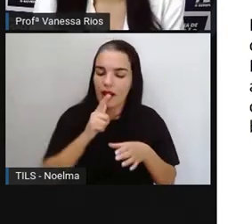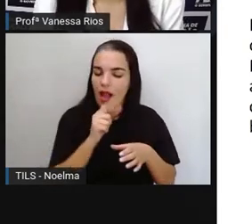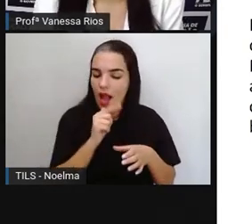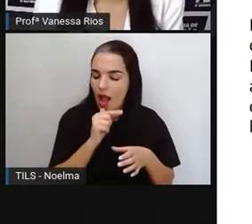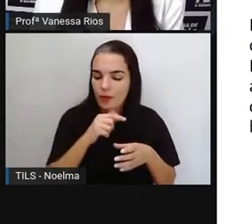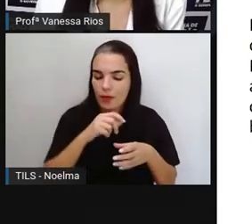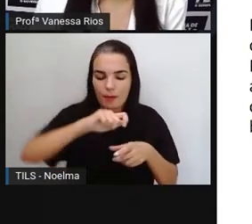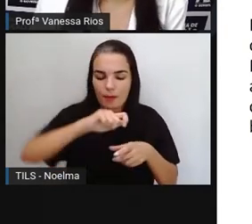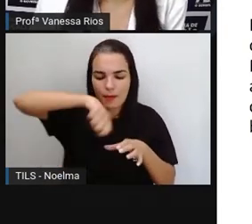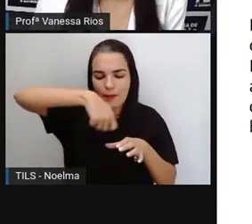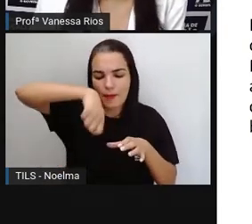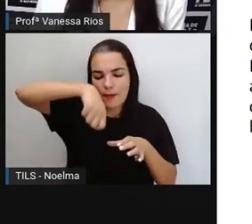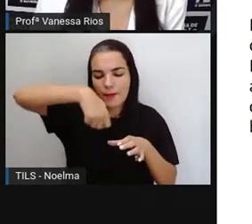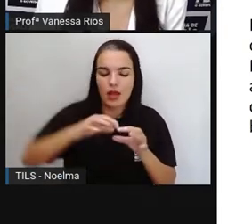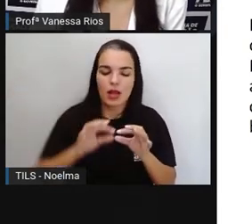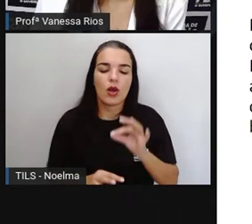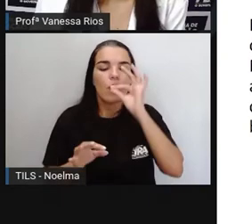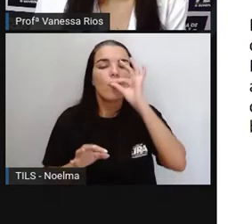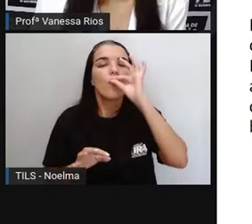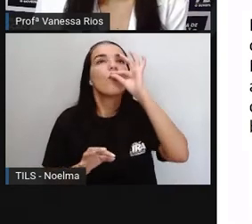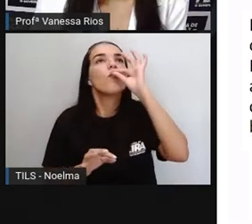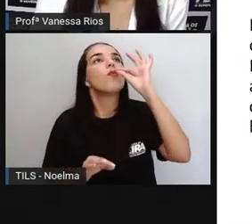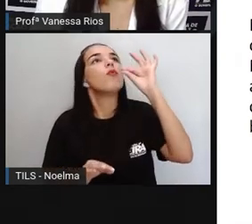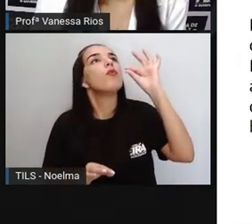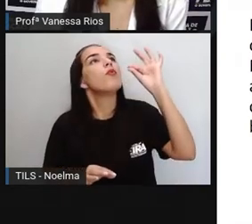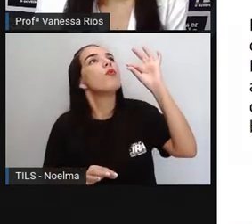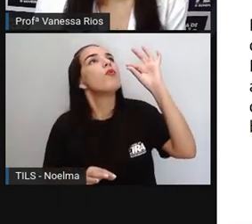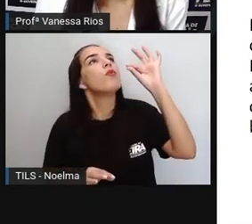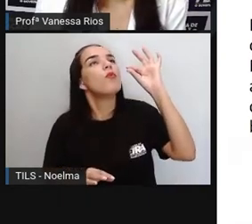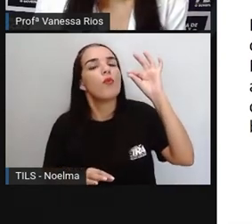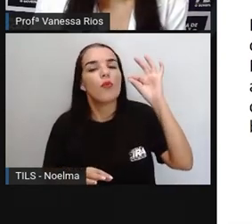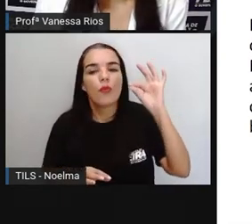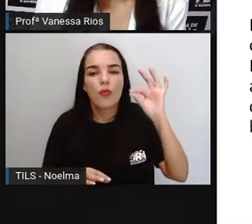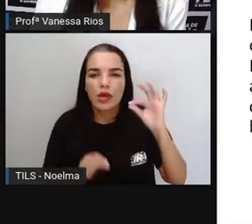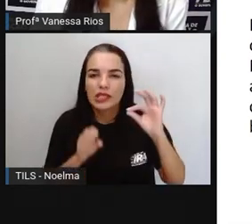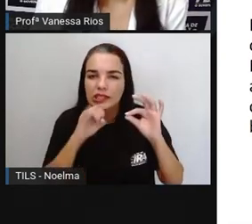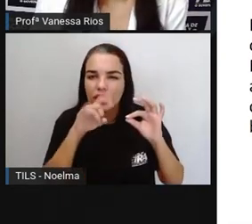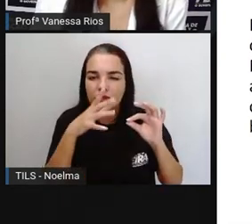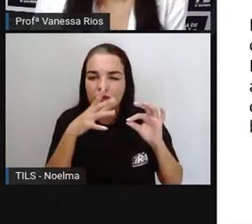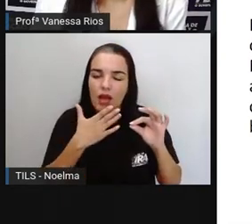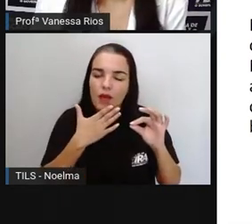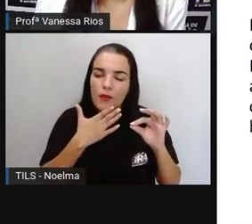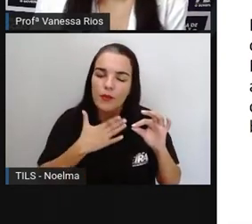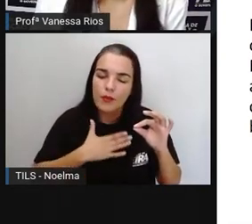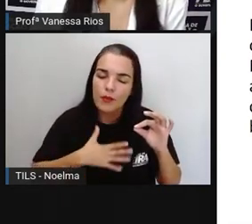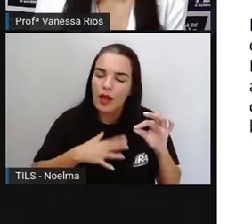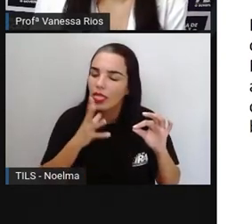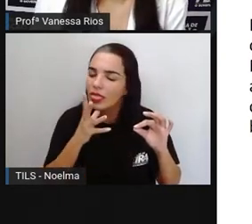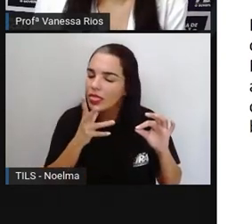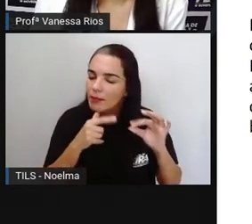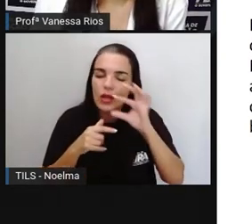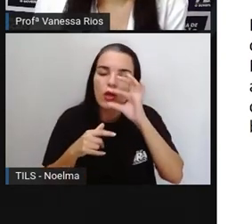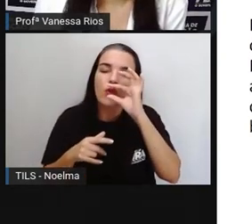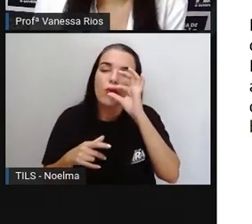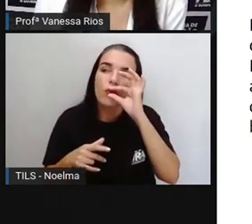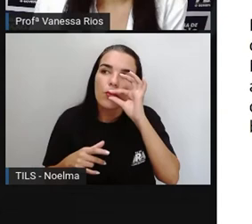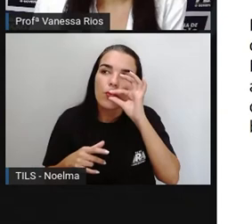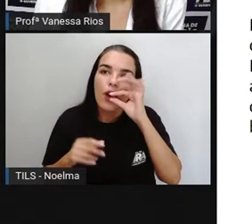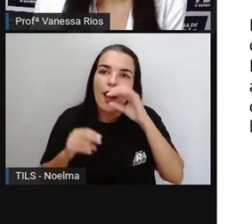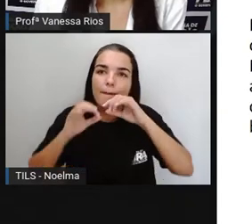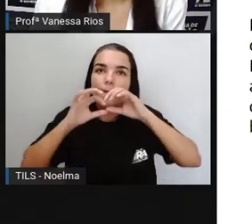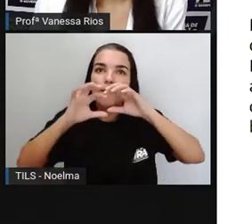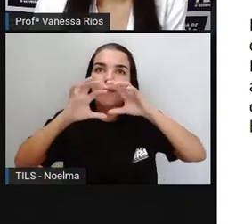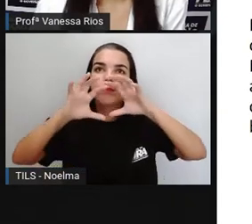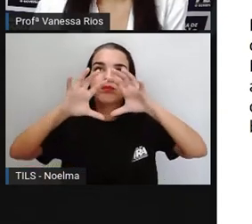bem e com um canudinho a sopa. Quanto mais devagar a criança soprar, maior ficará a